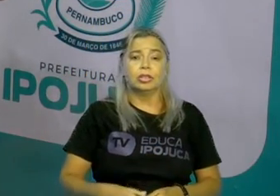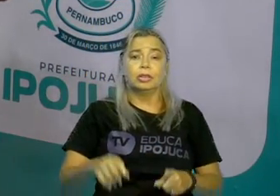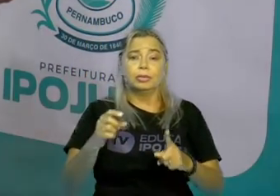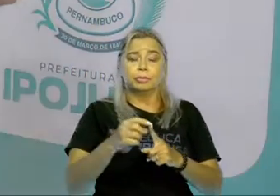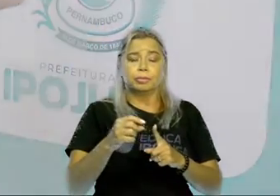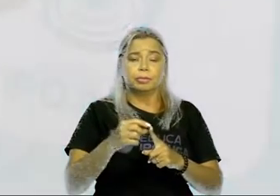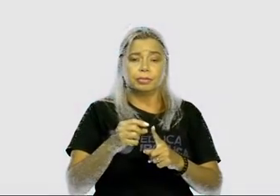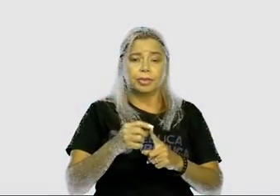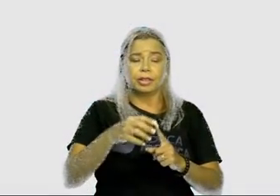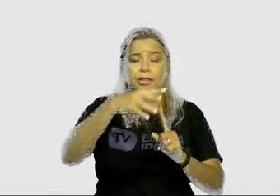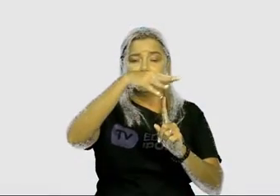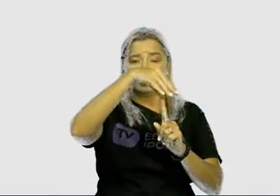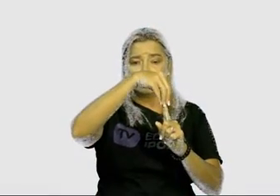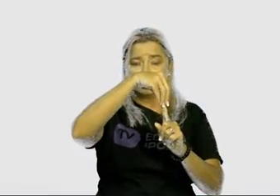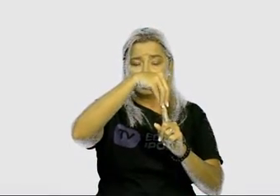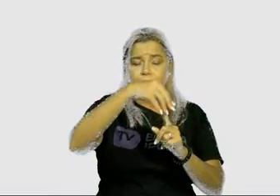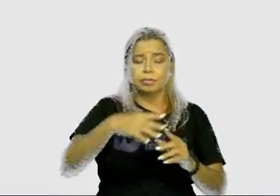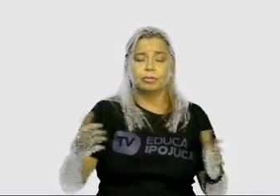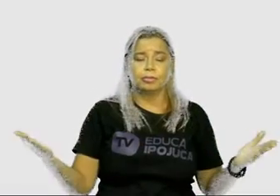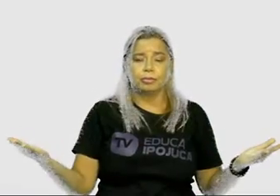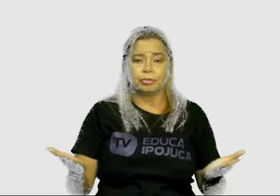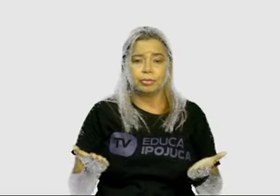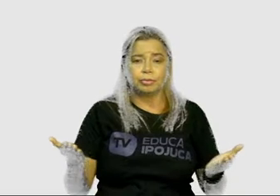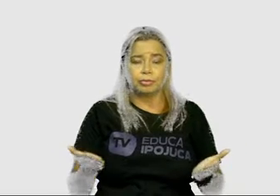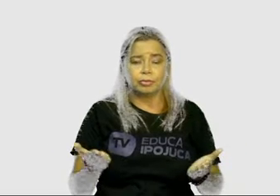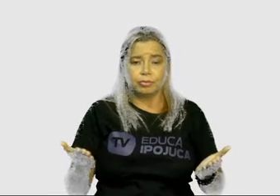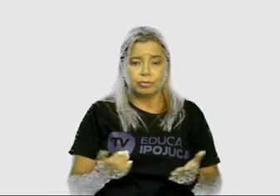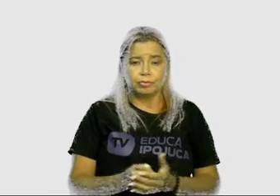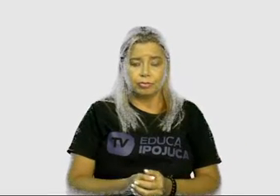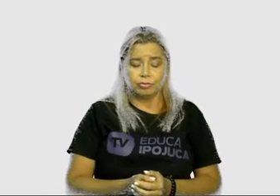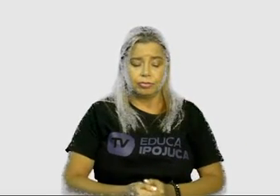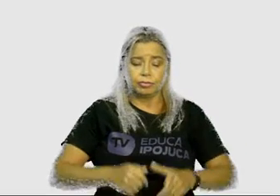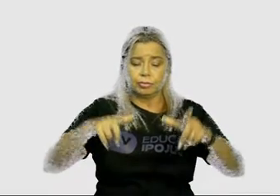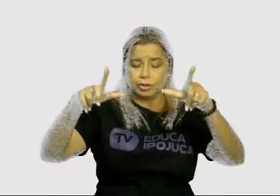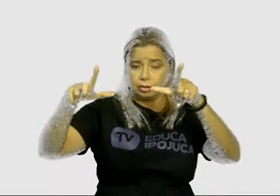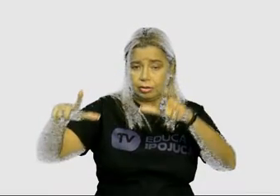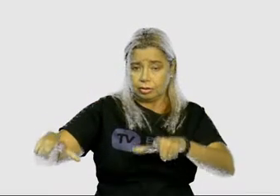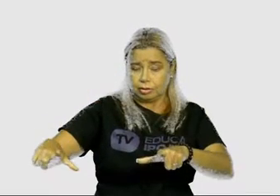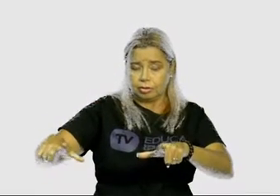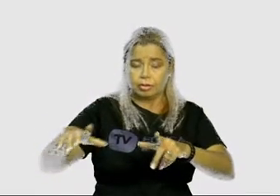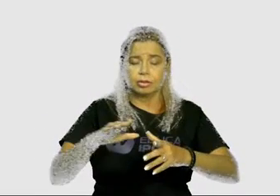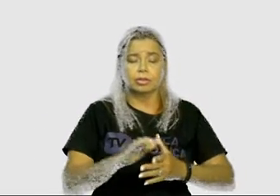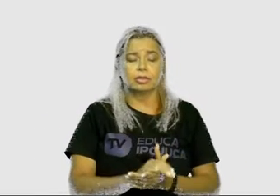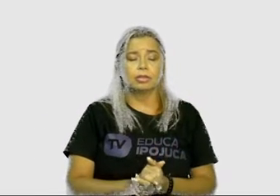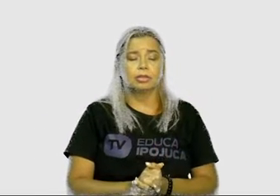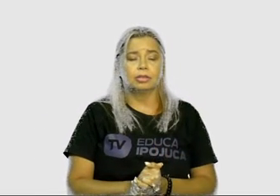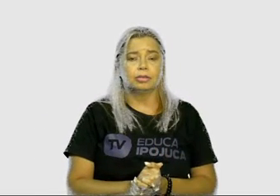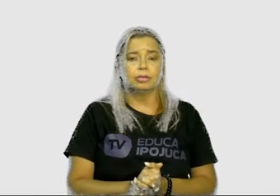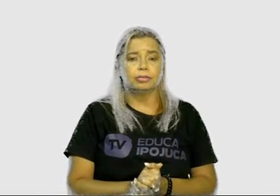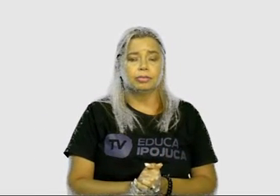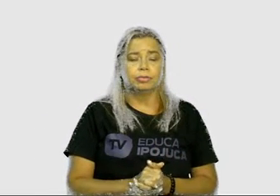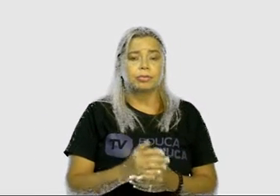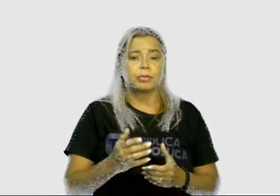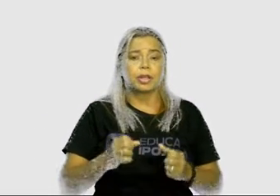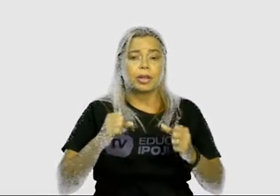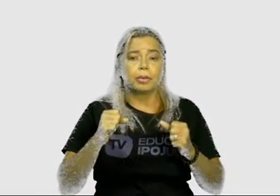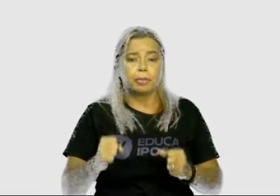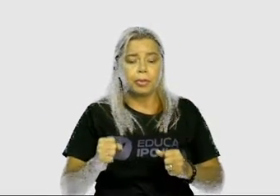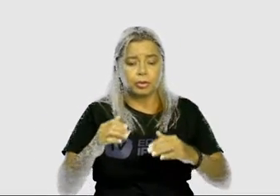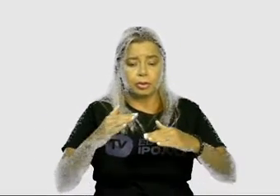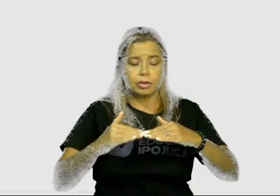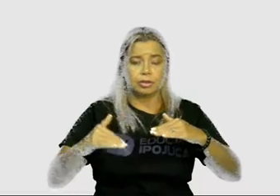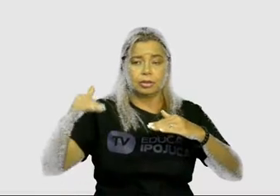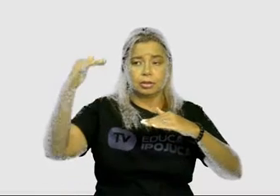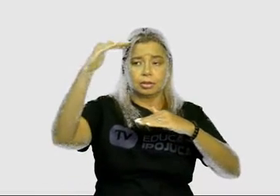de hoje. A gente viu sobre a questão da localização, e essa localização, ela pode ser em